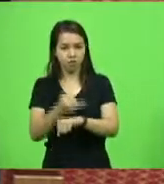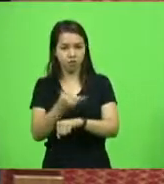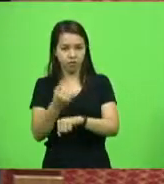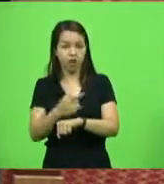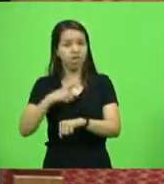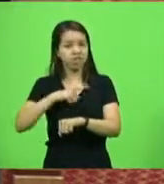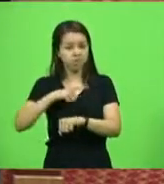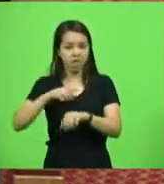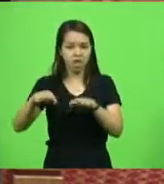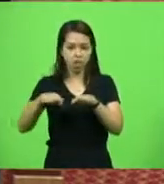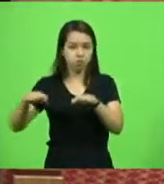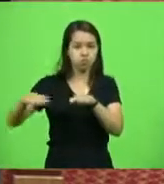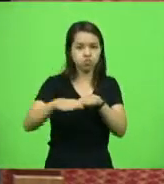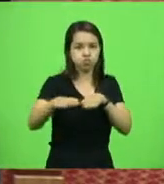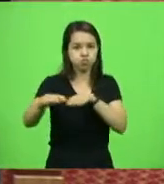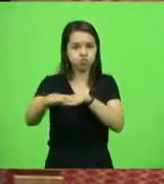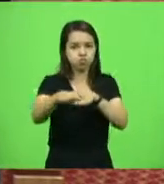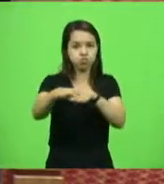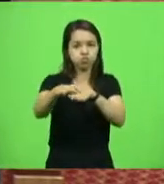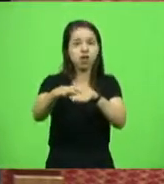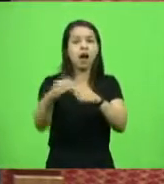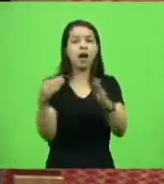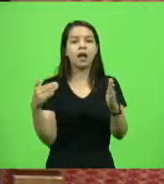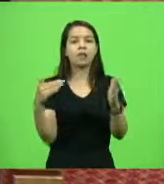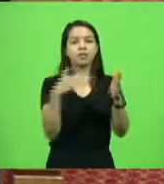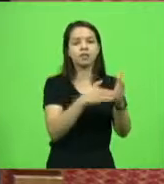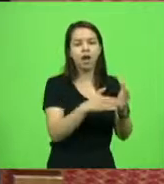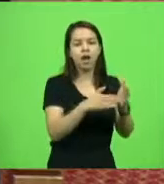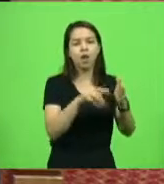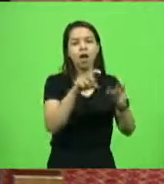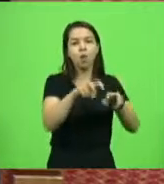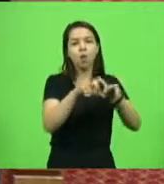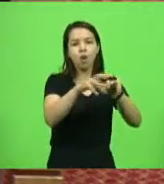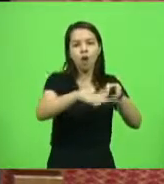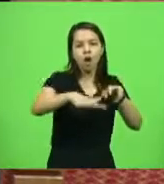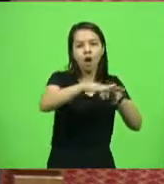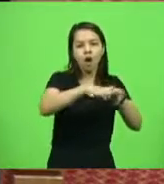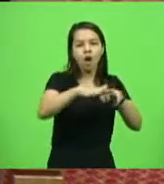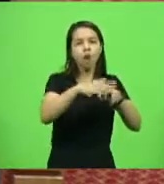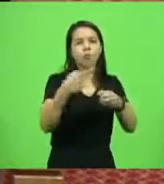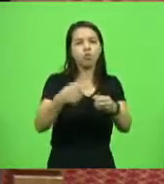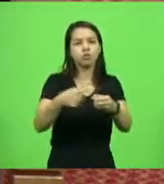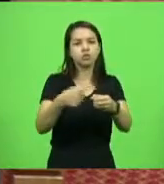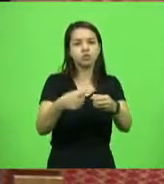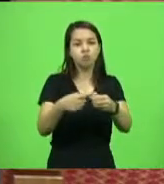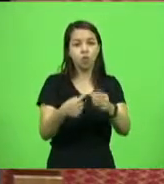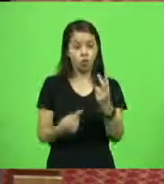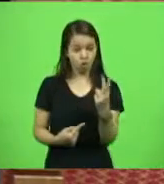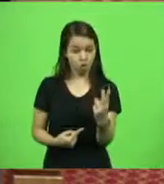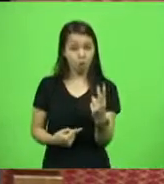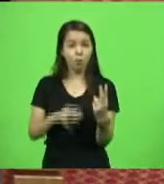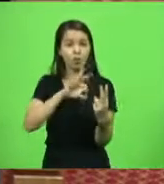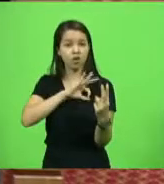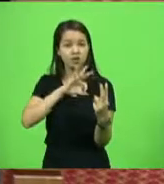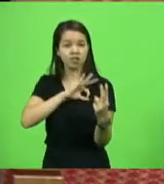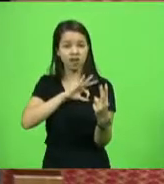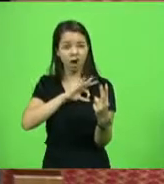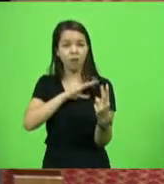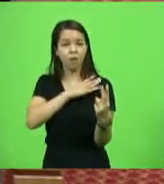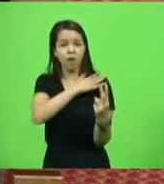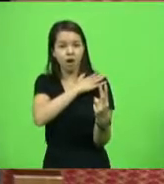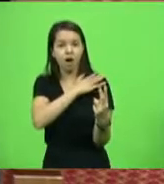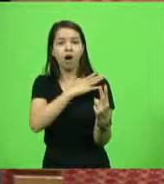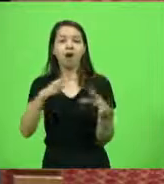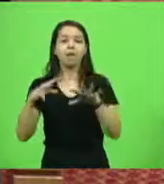dos suíços na zona rural do município. Os dois policiais rodoviários foram então mortos de joelhos